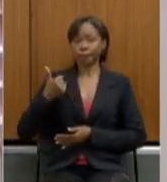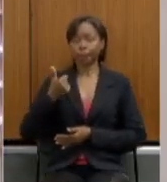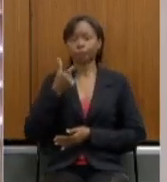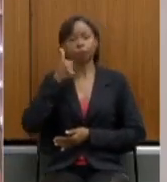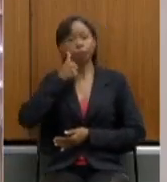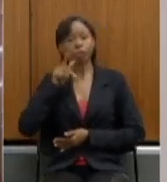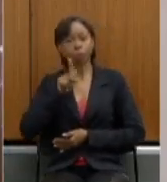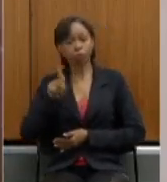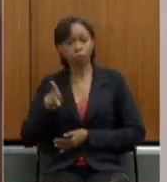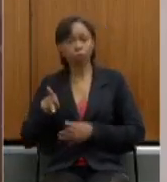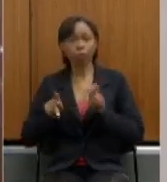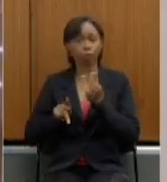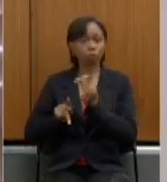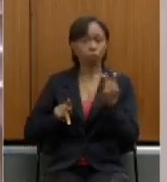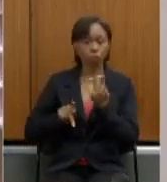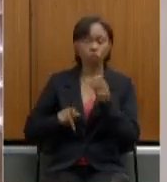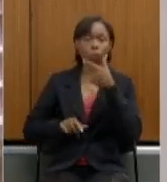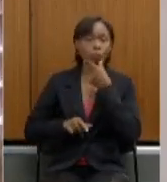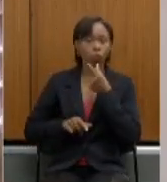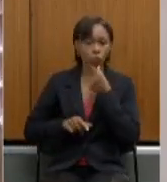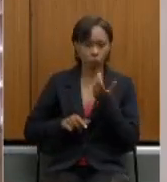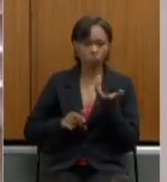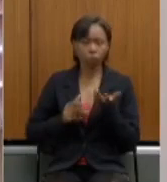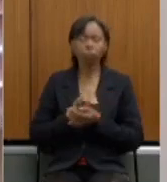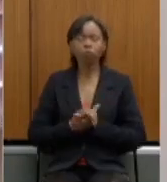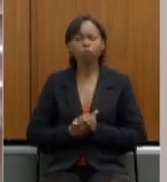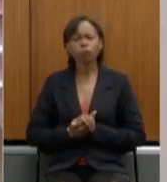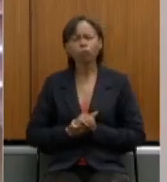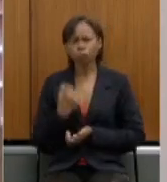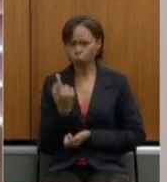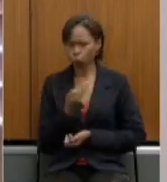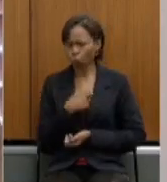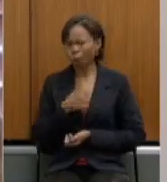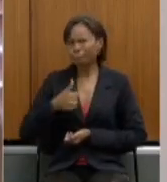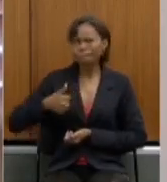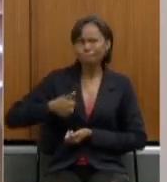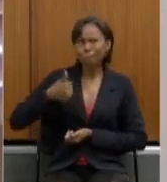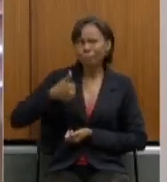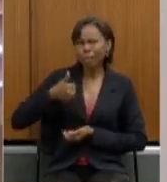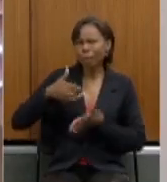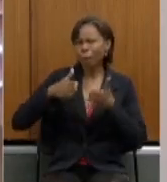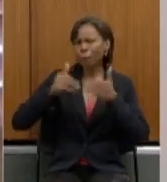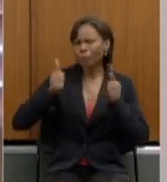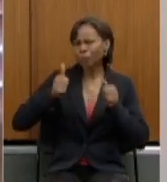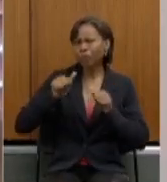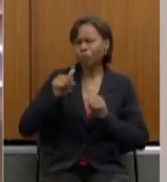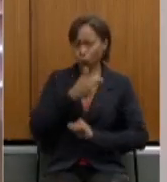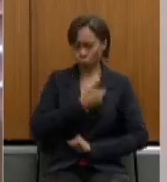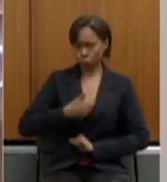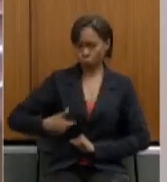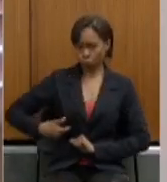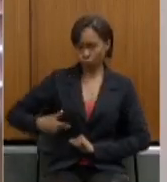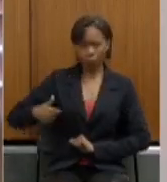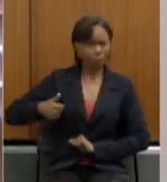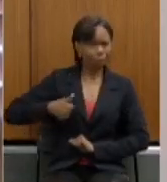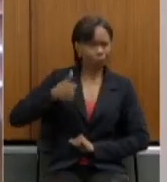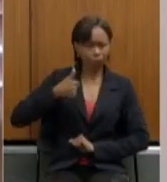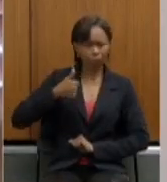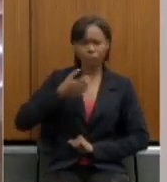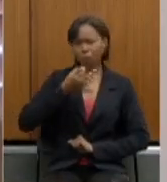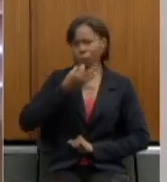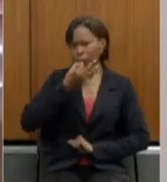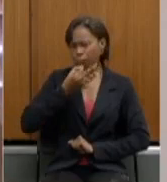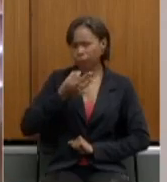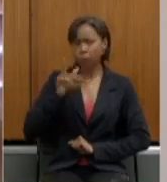55 para homens nós queríamos a primeira coisa que nós pedimos ao governador o primeiro argumento sobretudo do